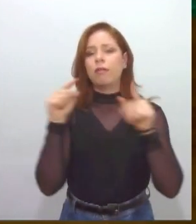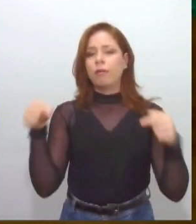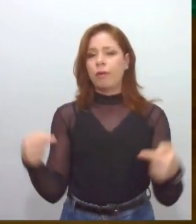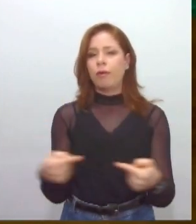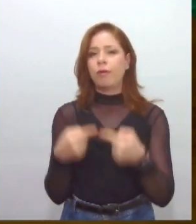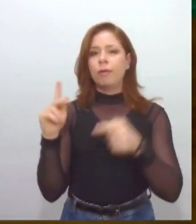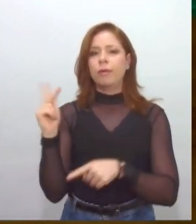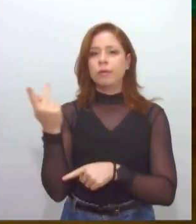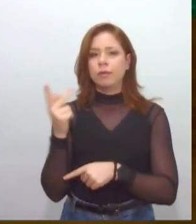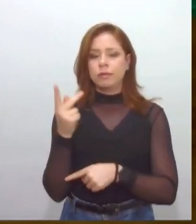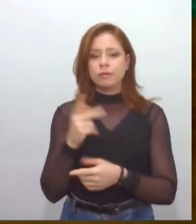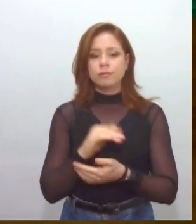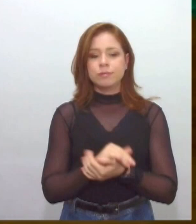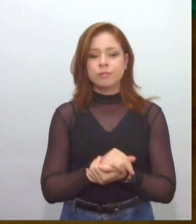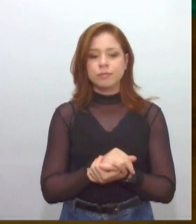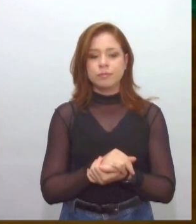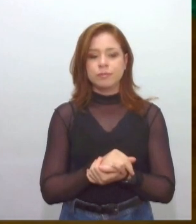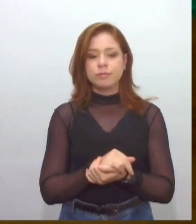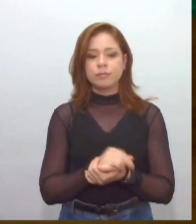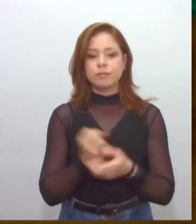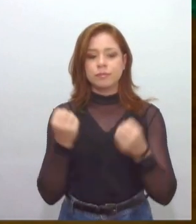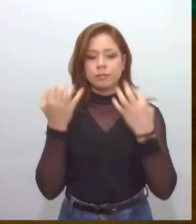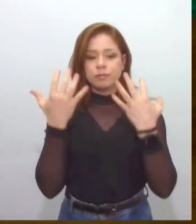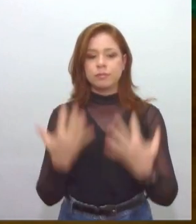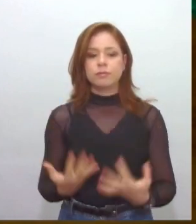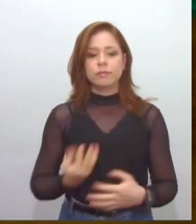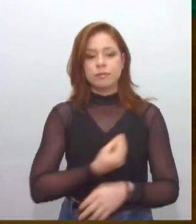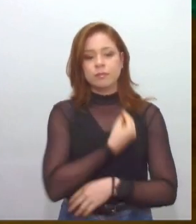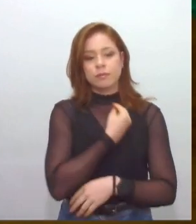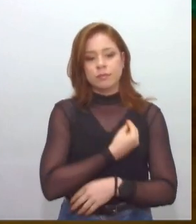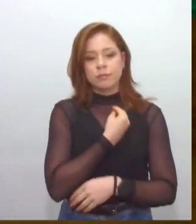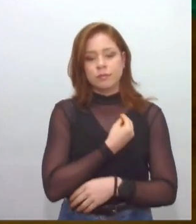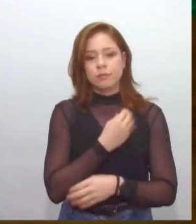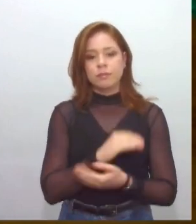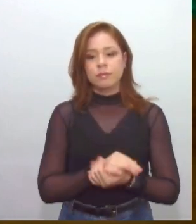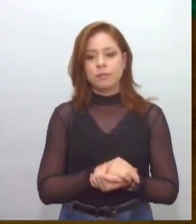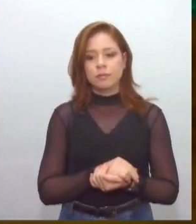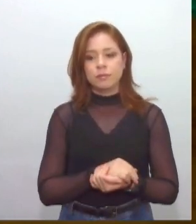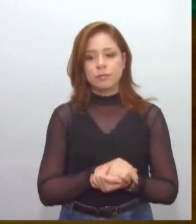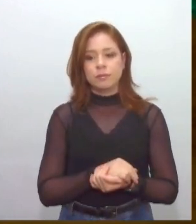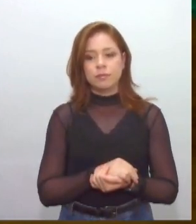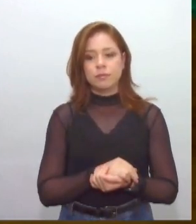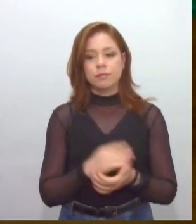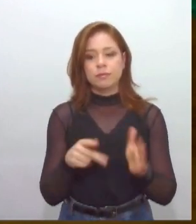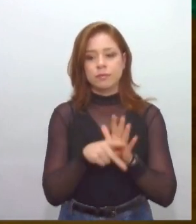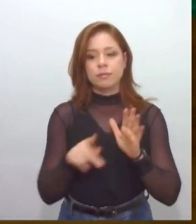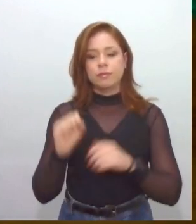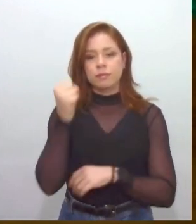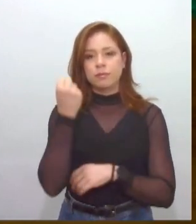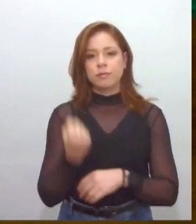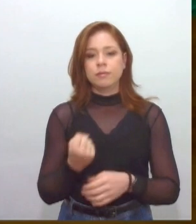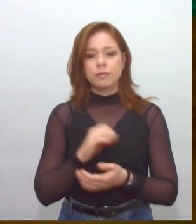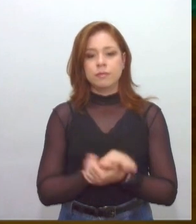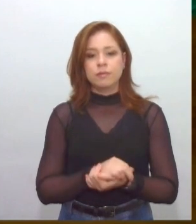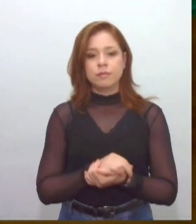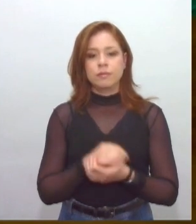certamente a vida, o episódio da vida sergipana. A